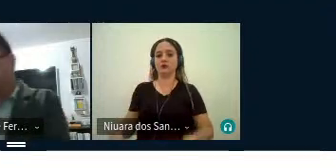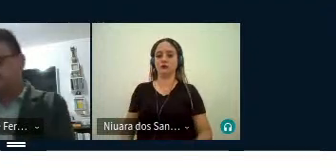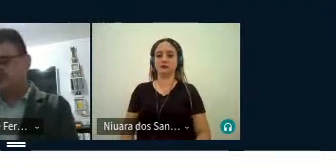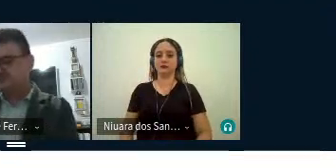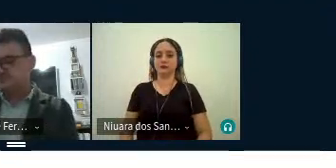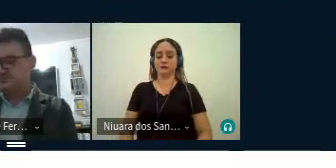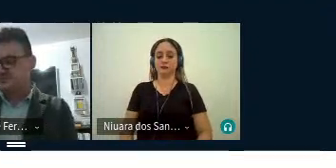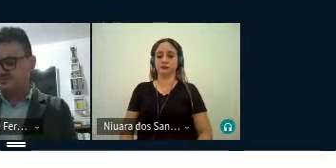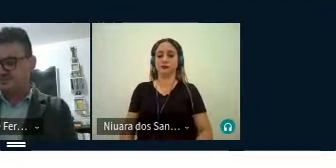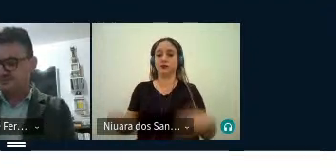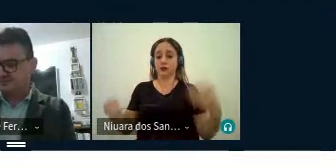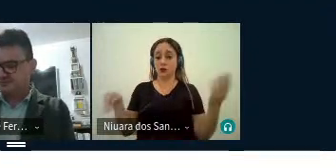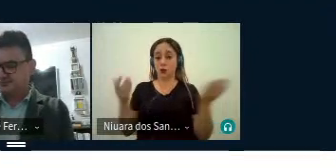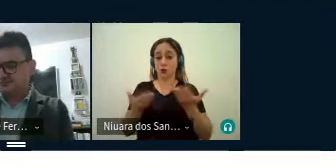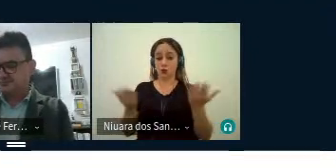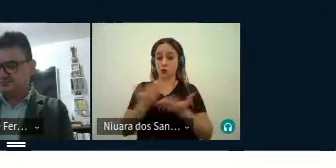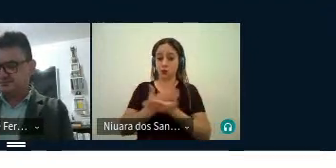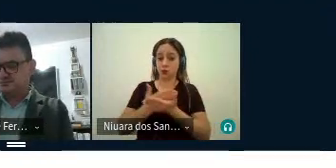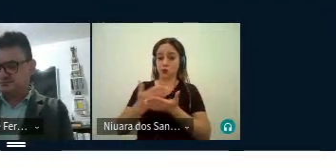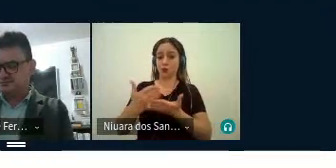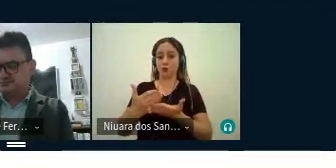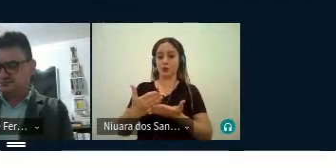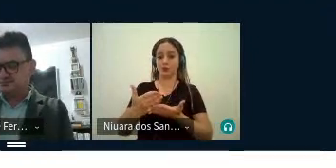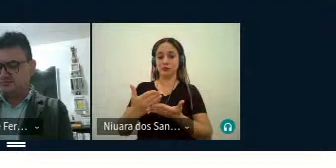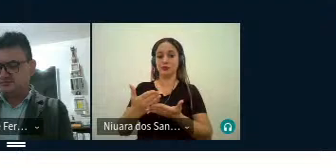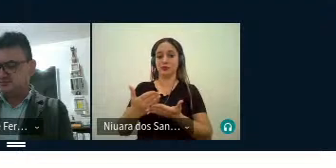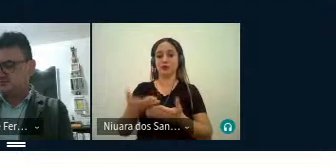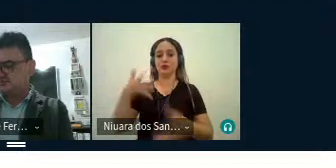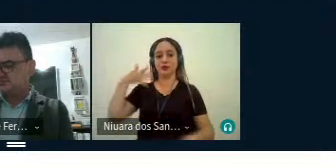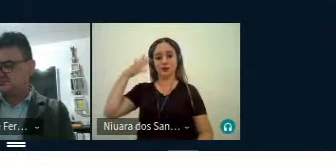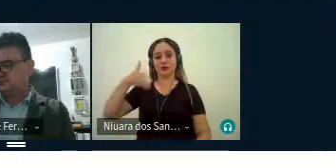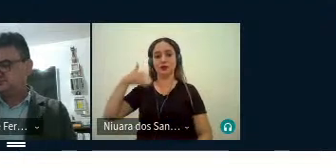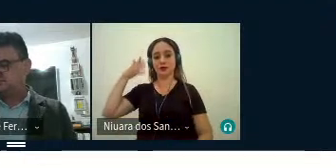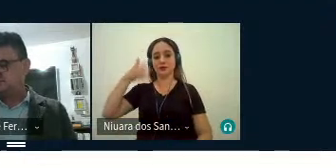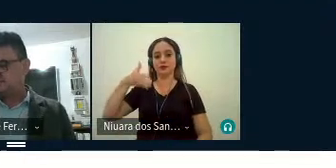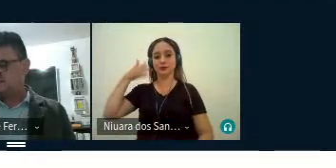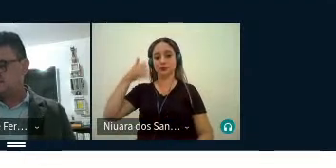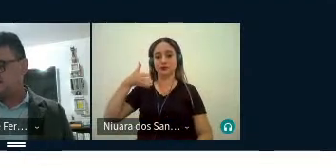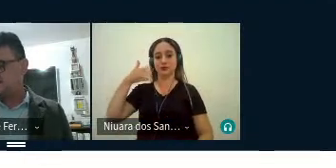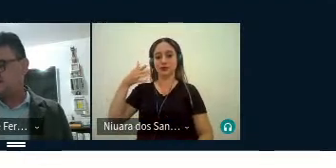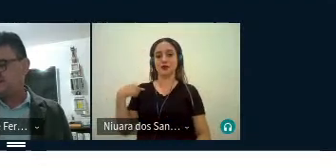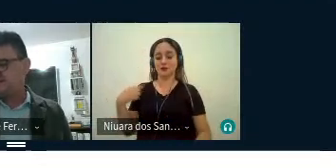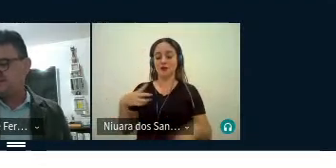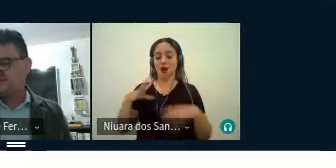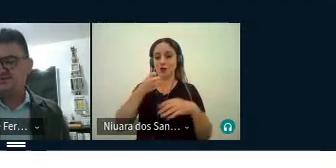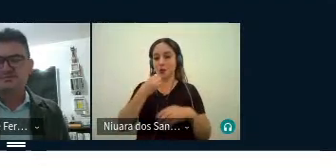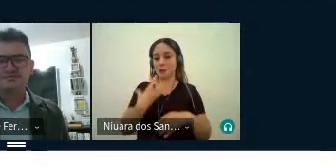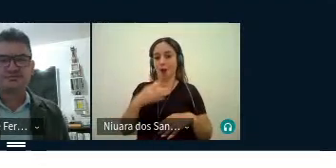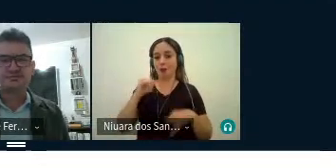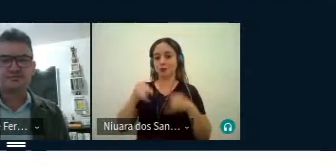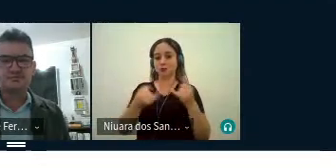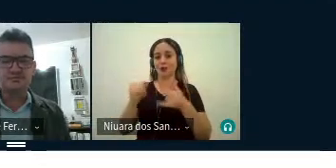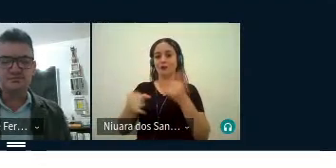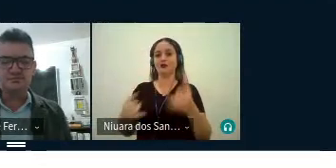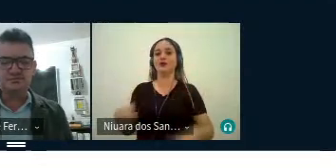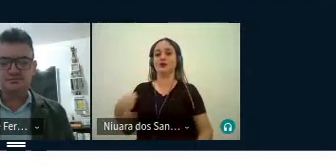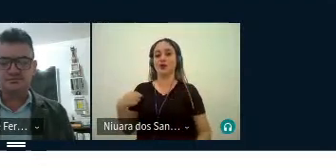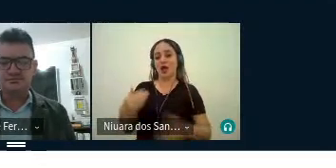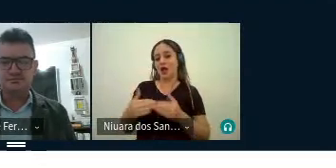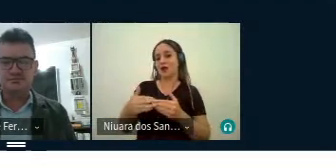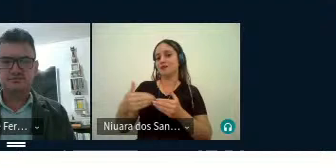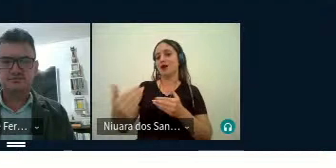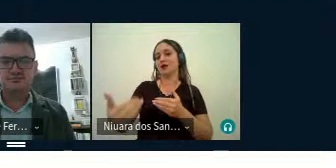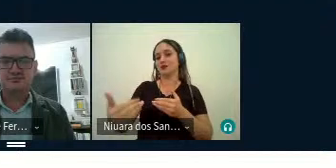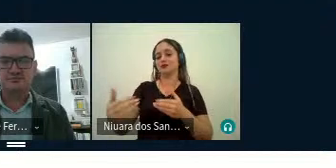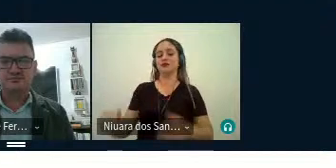hoje nós daremos início a esse evento, que com certeza vai ser bastante proveitoso, a partir da